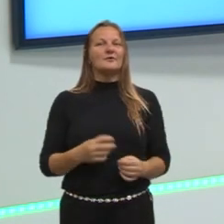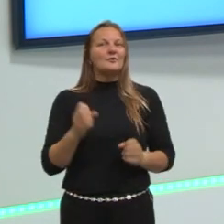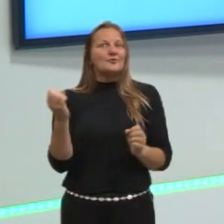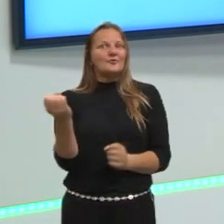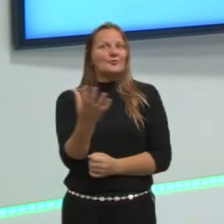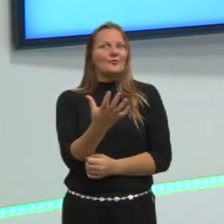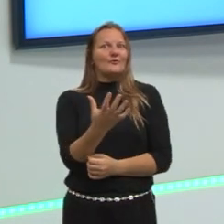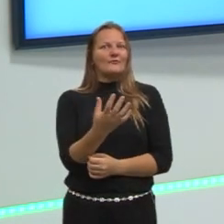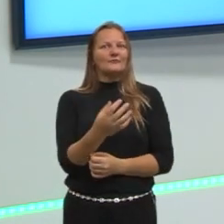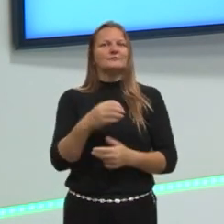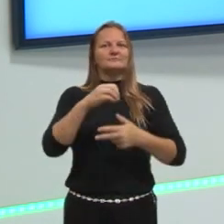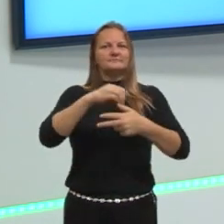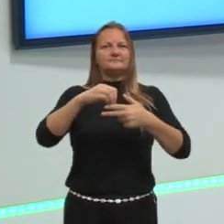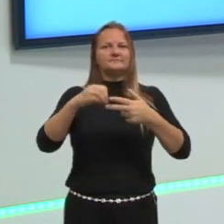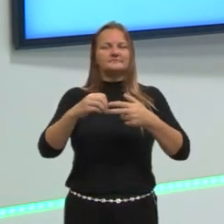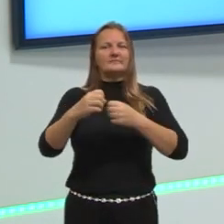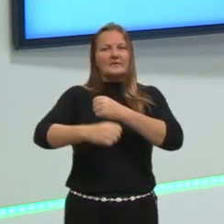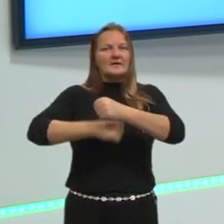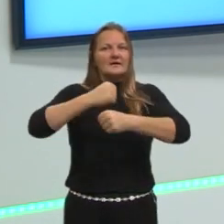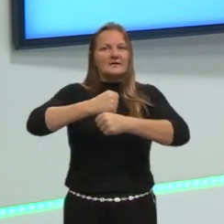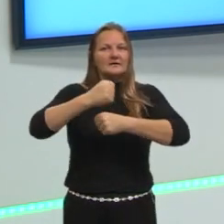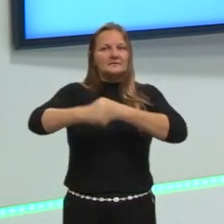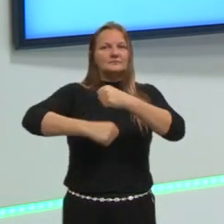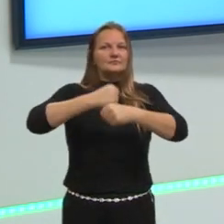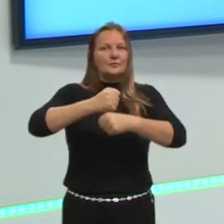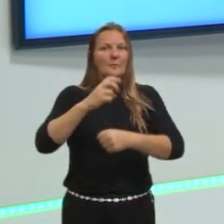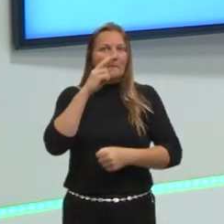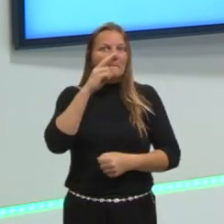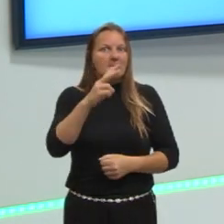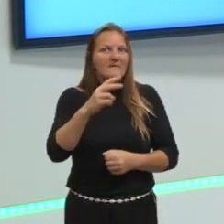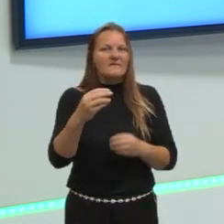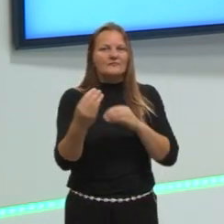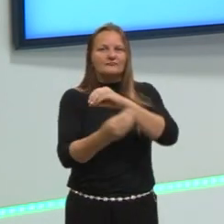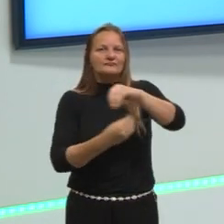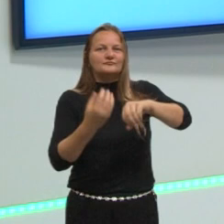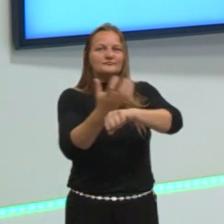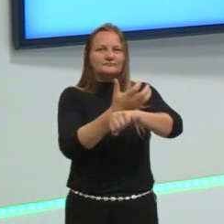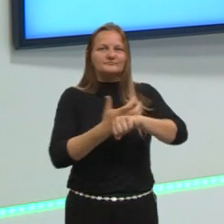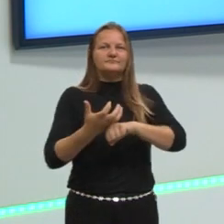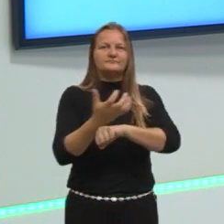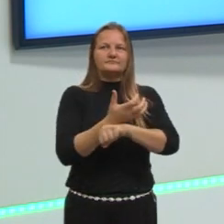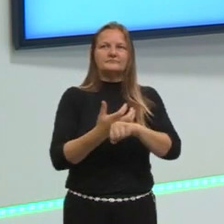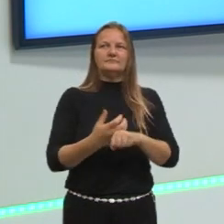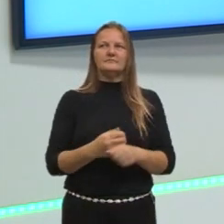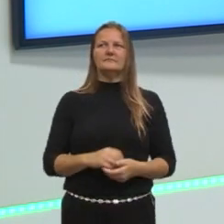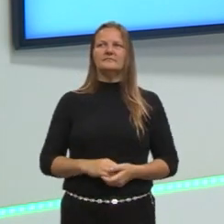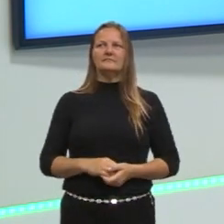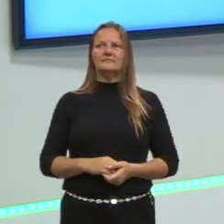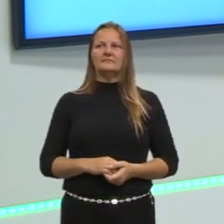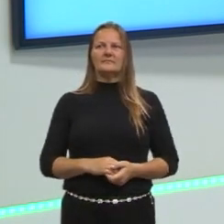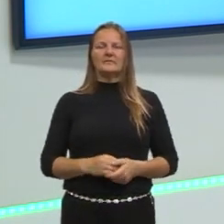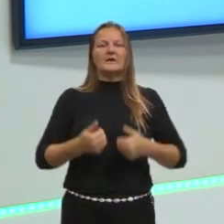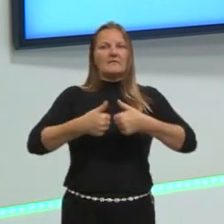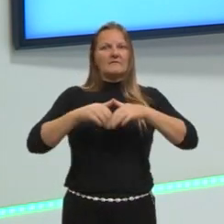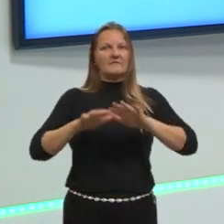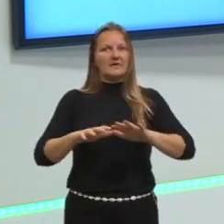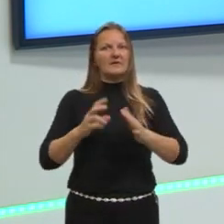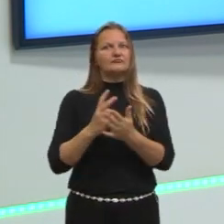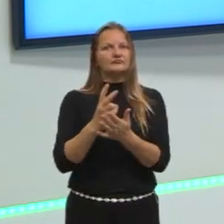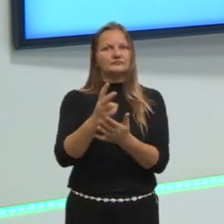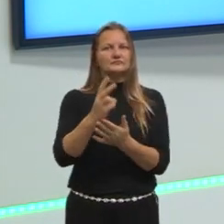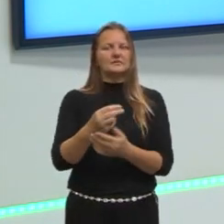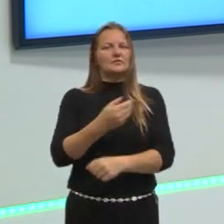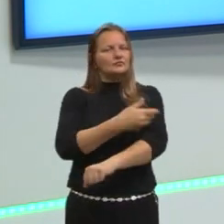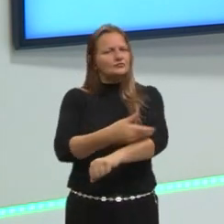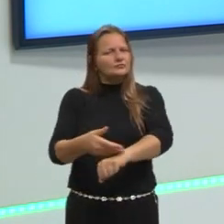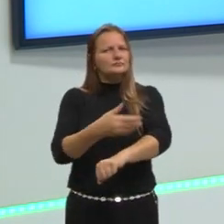Enem, que cada vez que cada ano está ficando mais forte, essa interdisciplinaridade, veio para ficar. A gente tem que